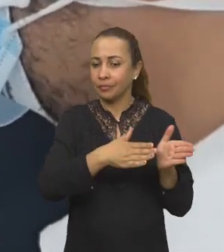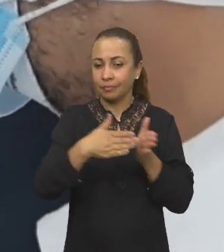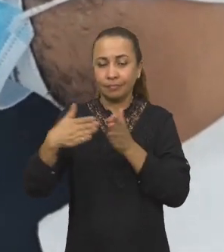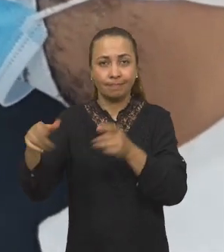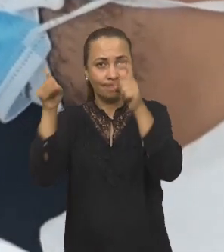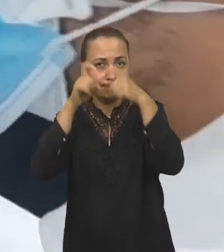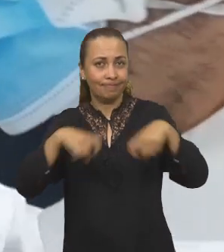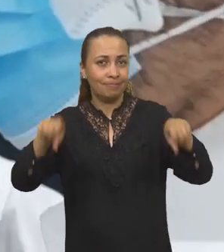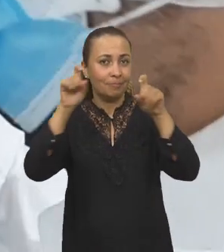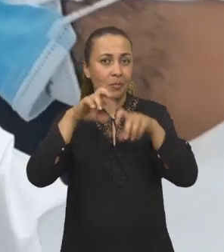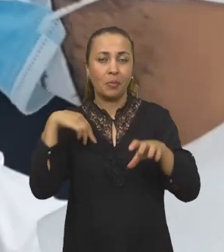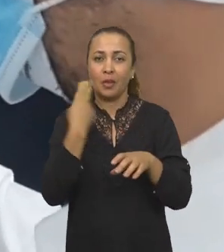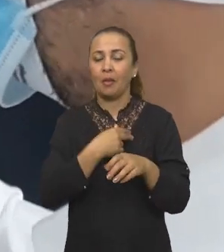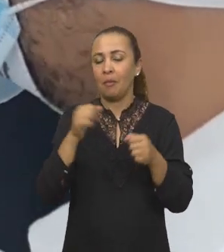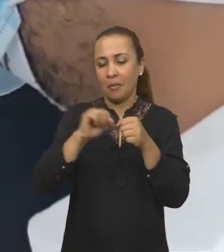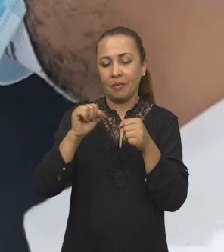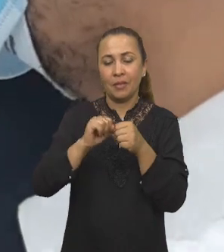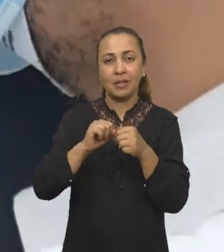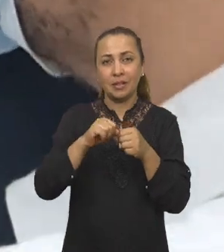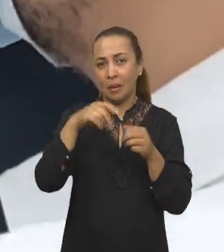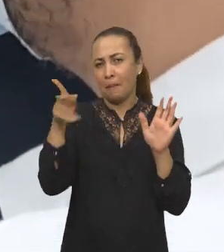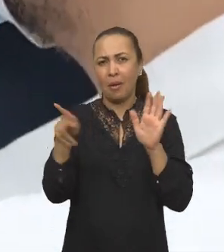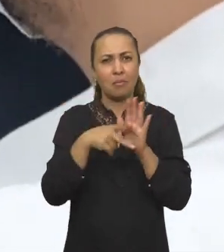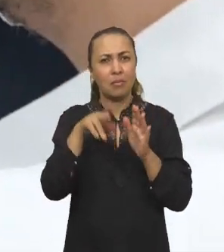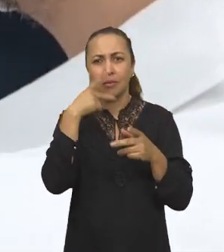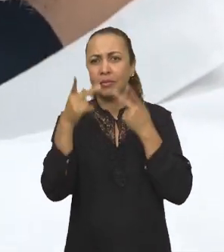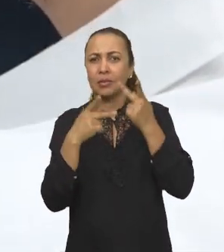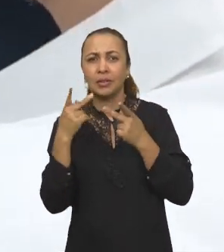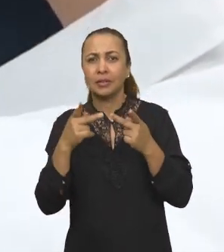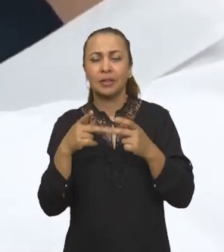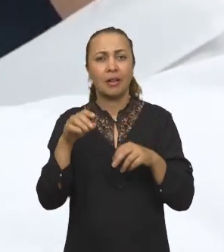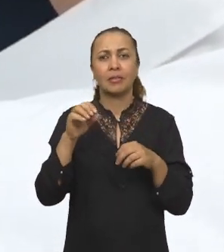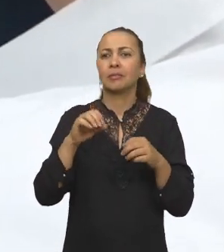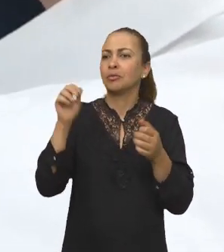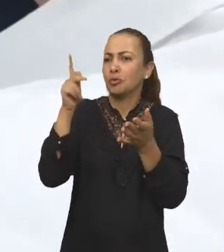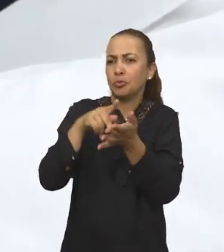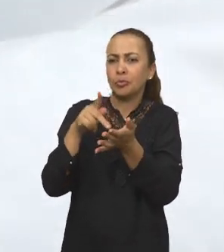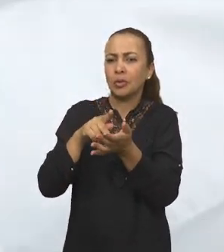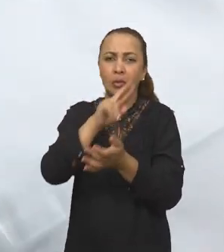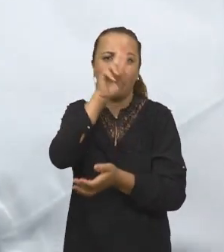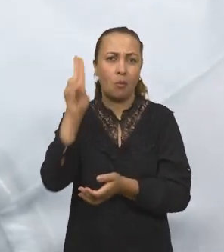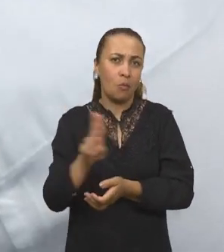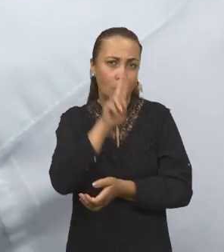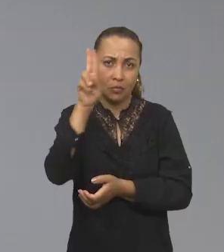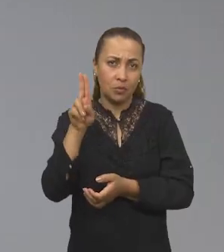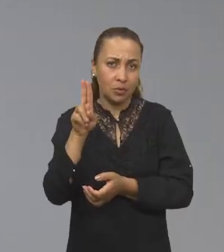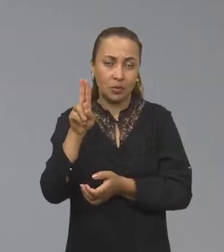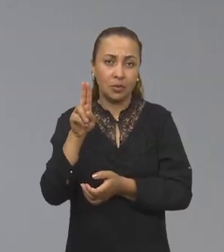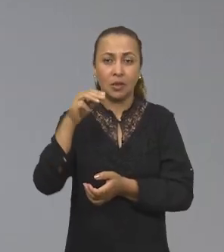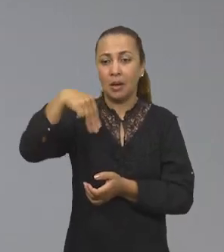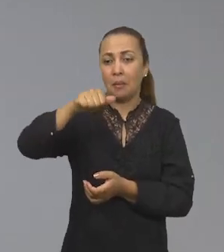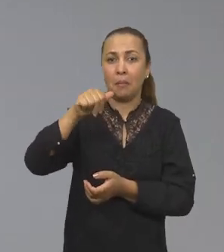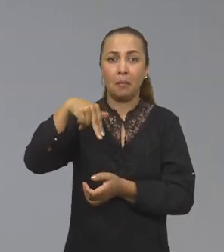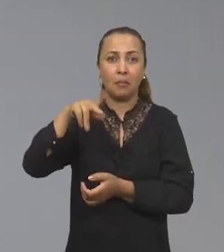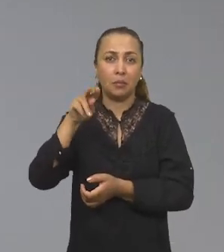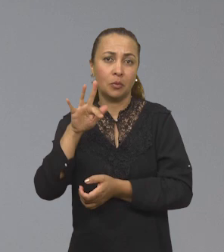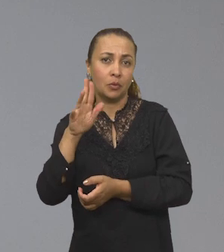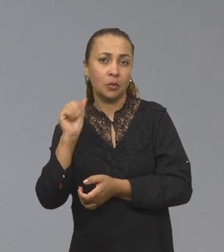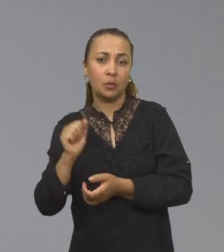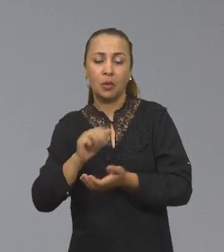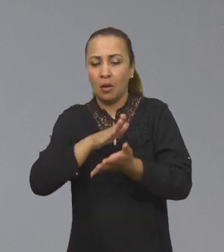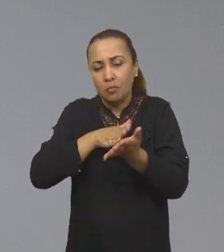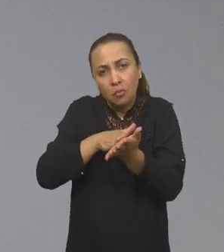guia digitalmente, a gente vai para a confecção, ela propriamente dita em estado físico. Então, gente utiliza a manufatura aditiva,